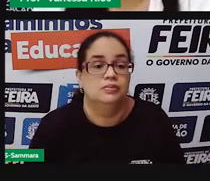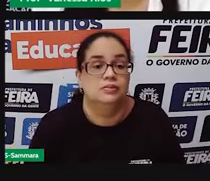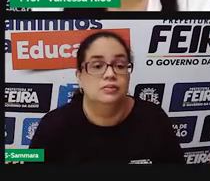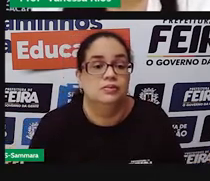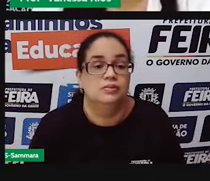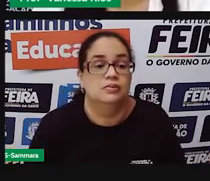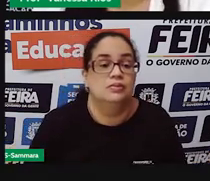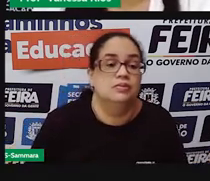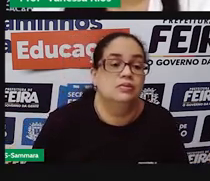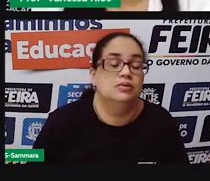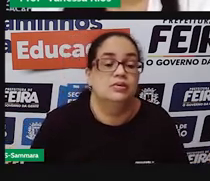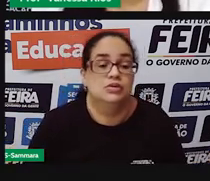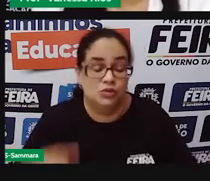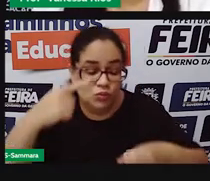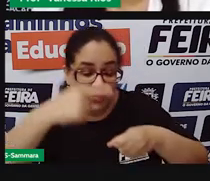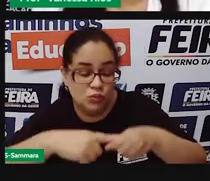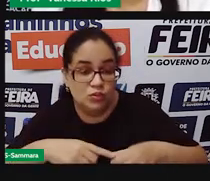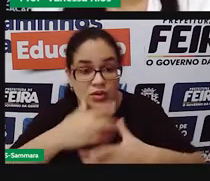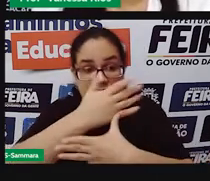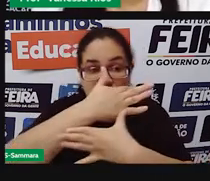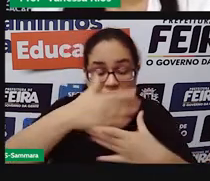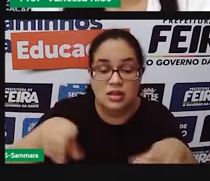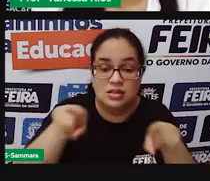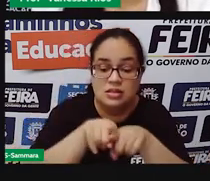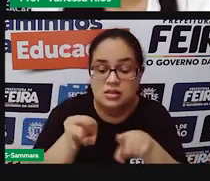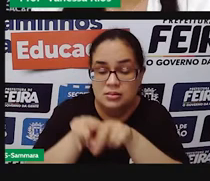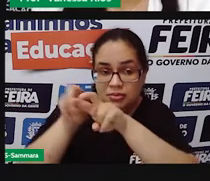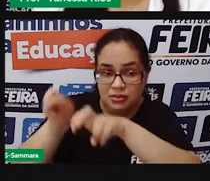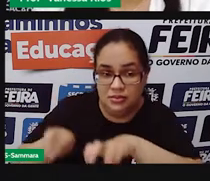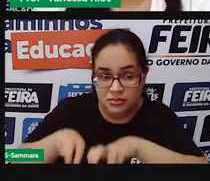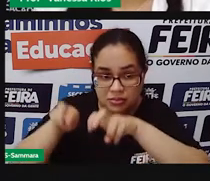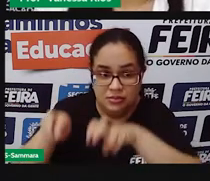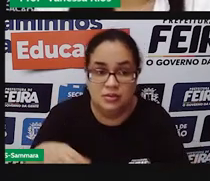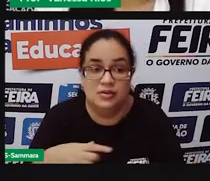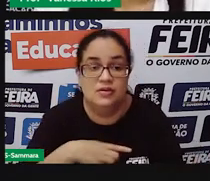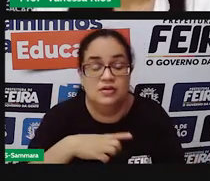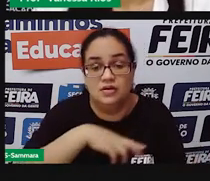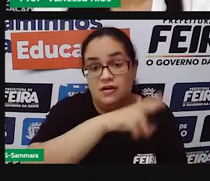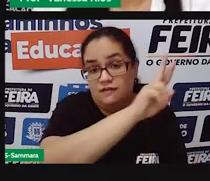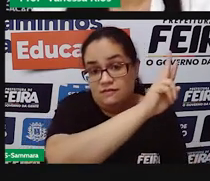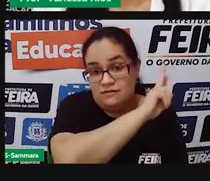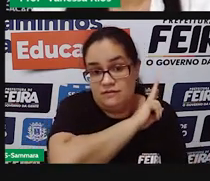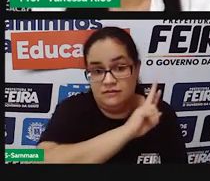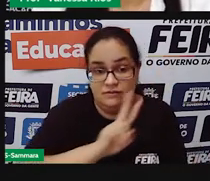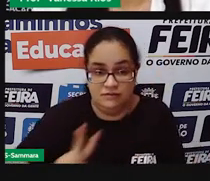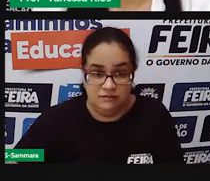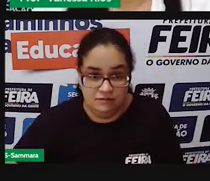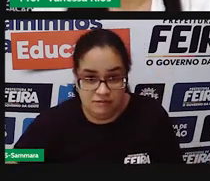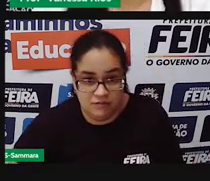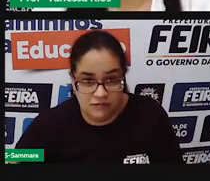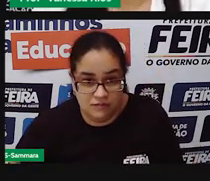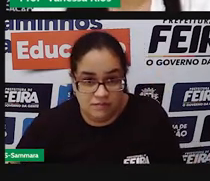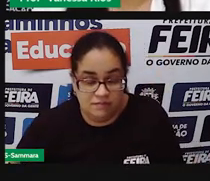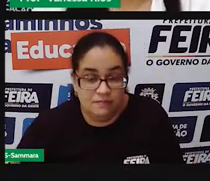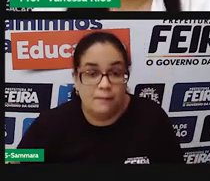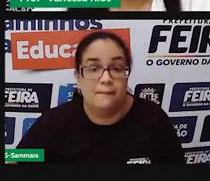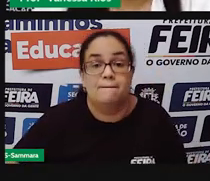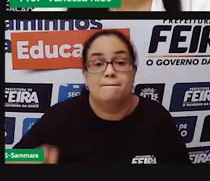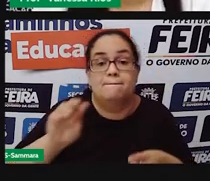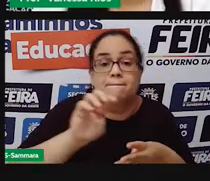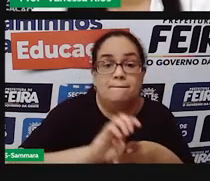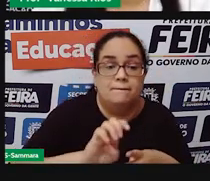urbana e zona rural. O poder legislativo estão os vereadores, no poder executivo está o